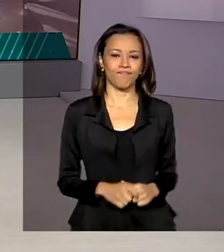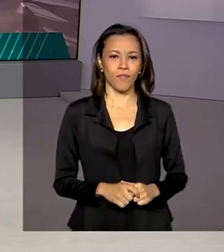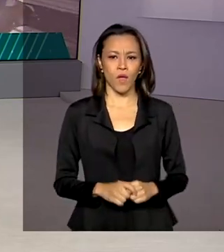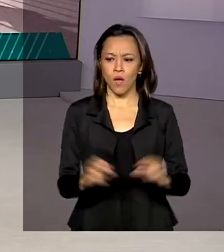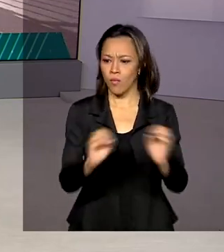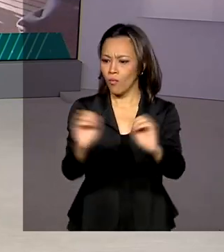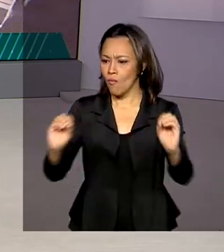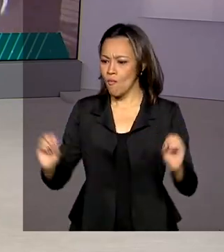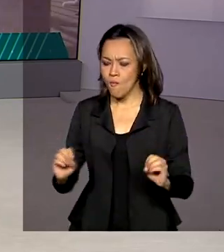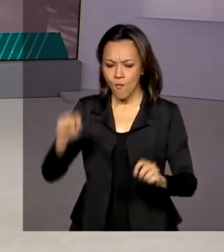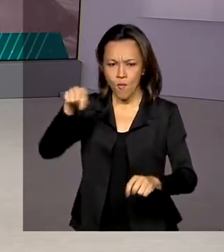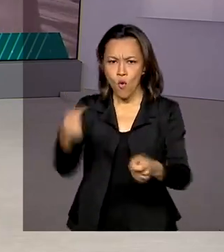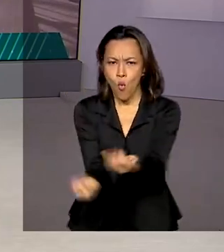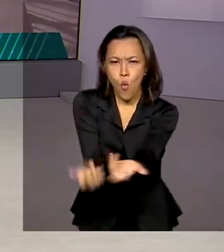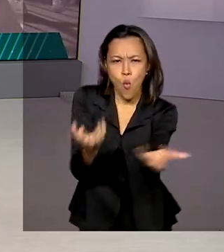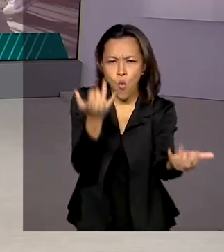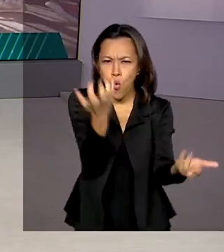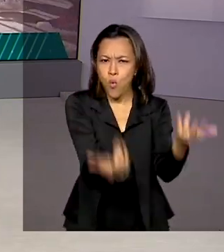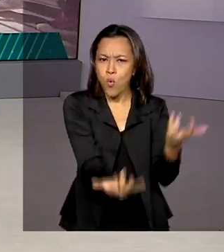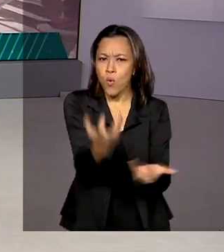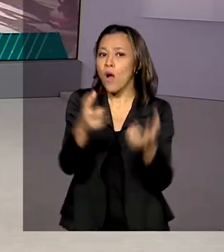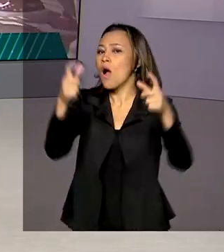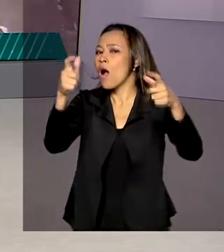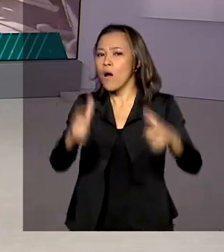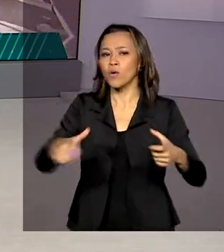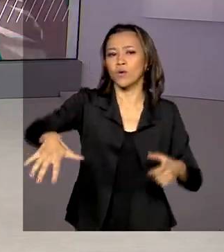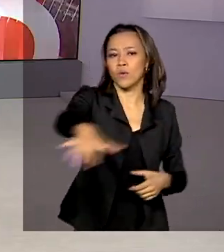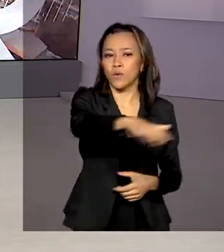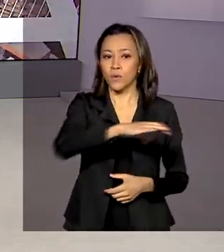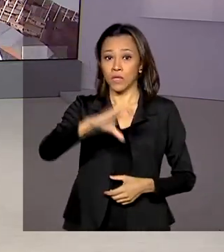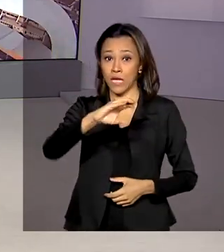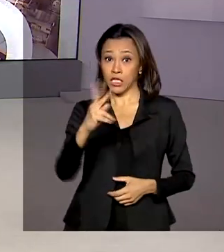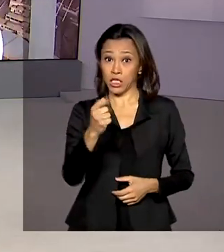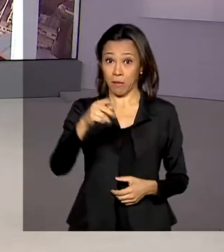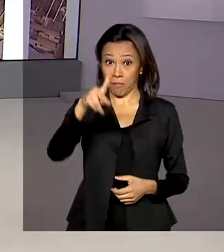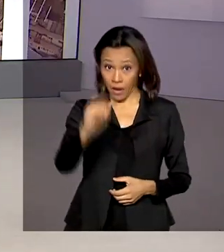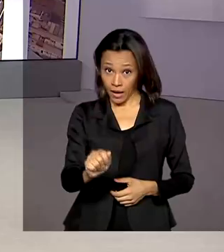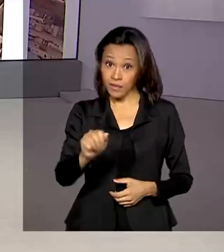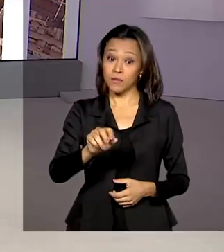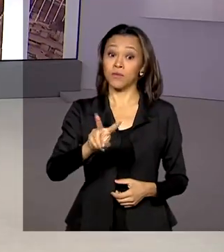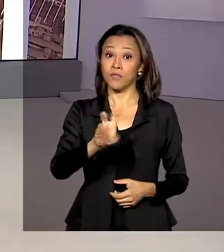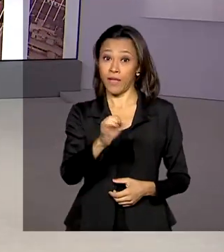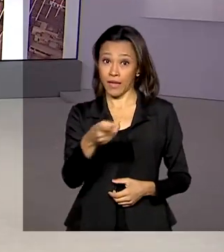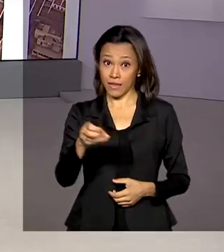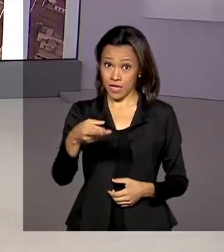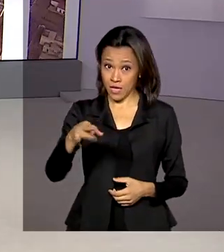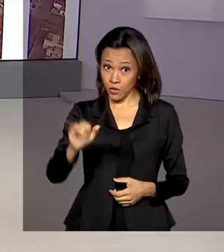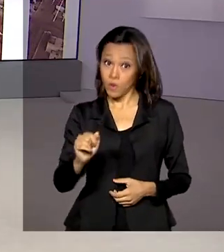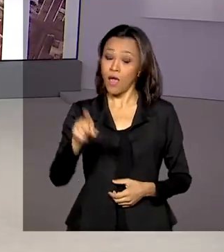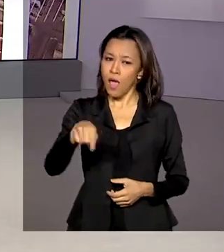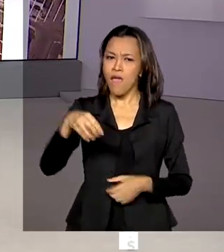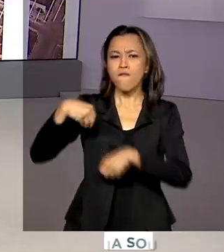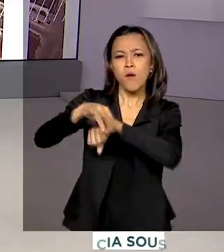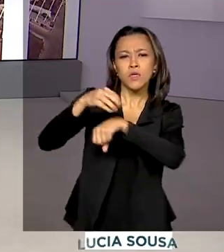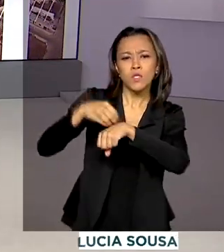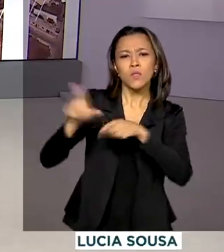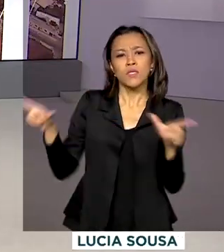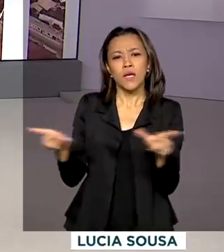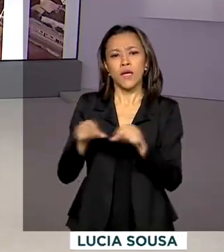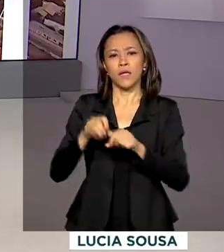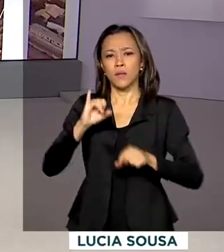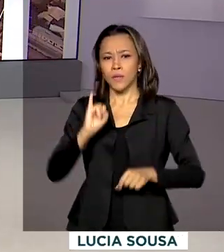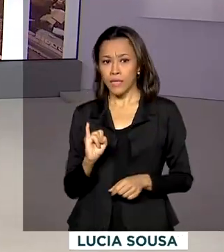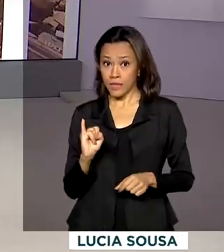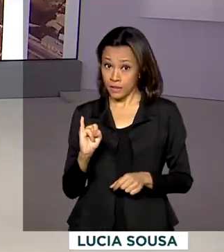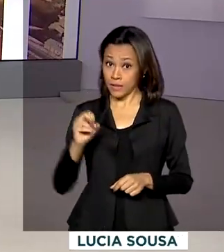Não há mais focos de incêndio na região do Parque Nacional da Chapada dos Veadeiros. A informação é do Instituto Nacional